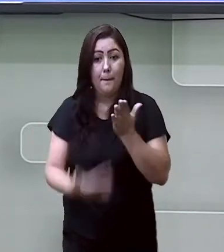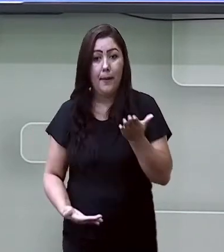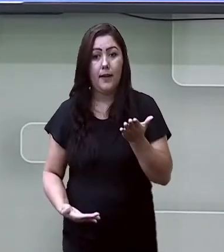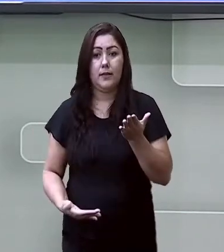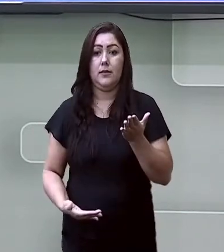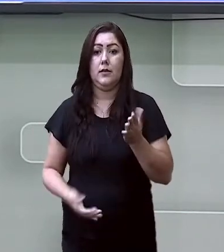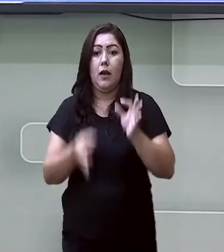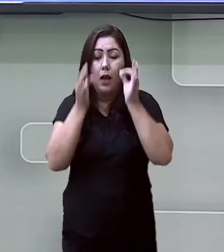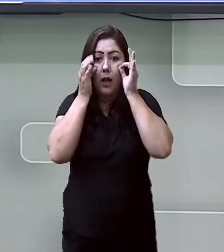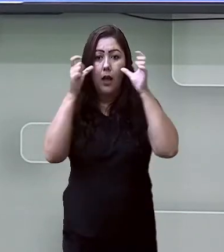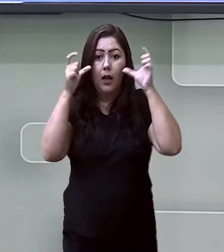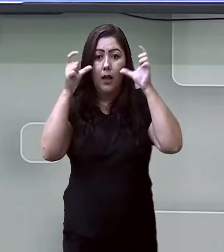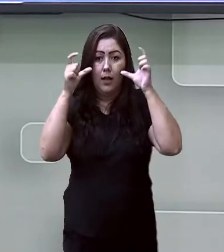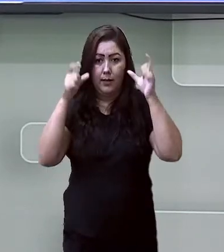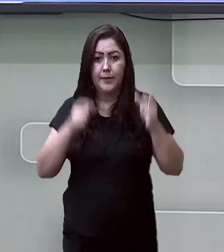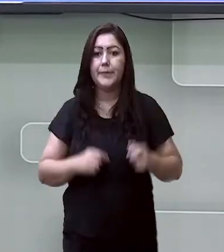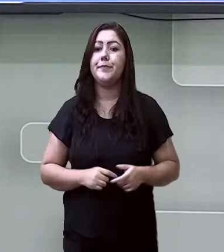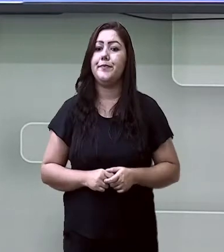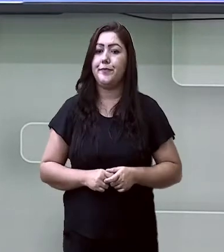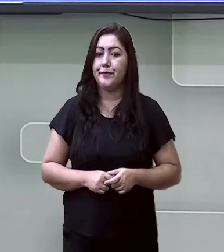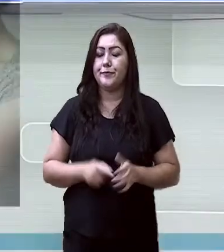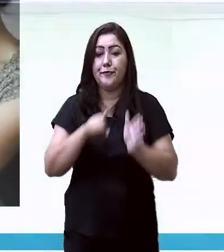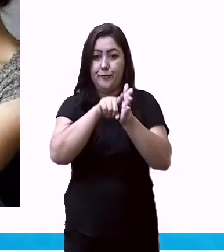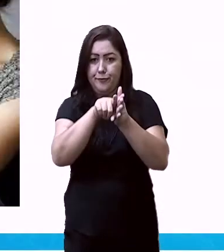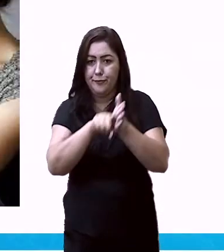investigado. Vamos aos sinais?